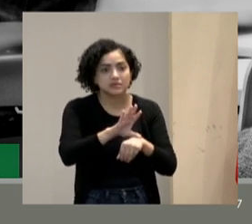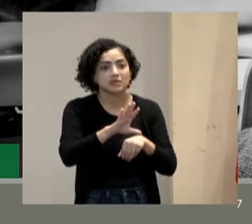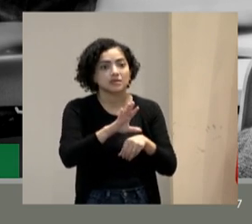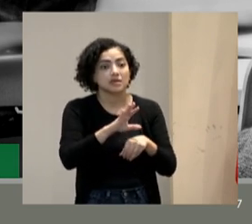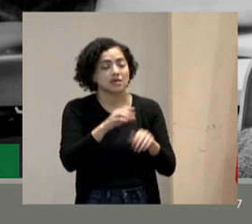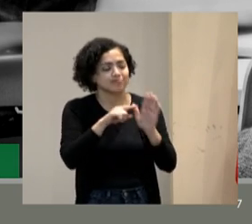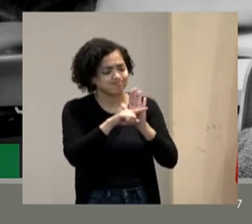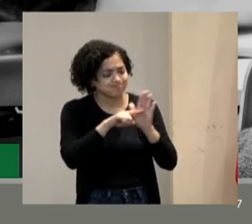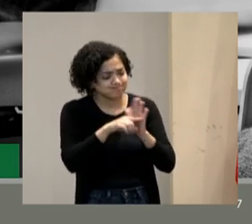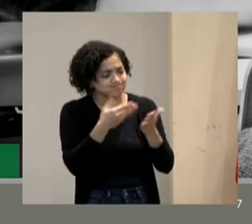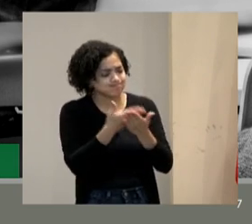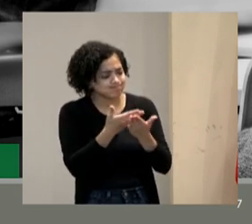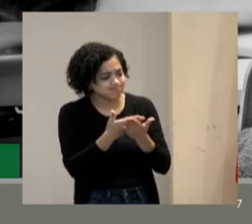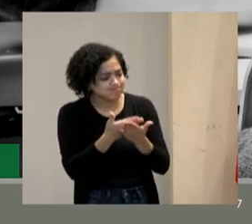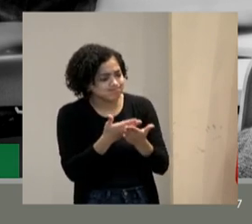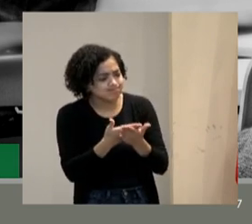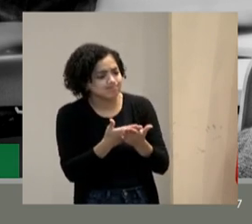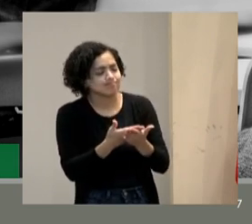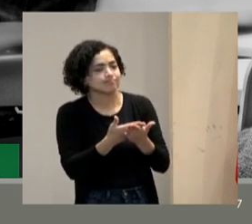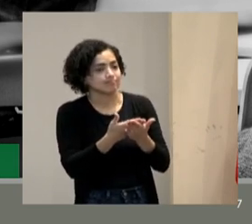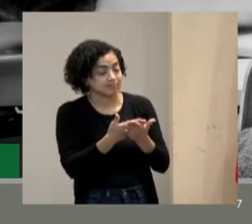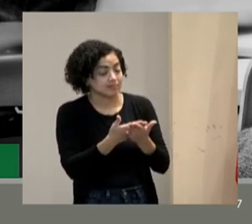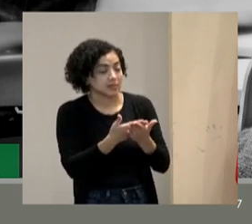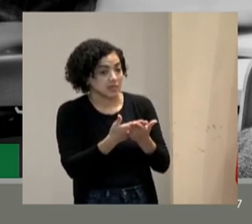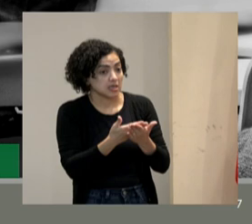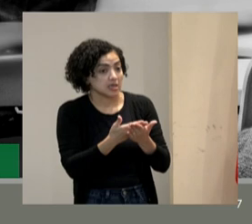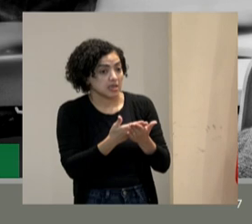essa pesquisa e tem me deixado bem